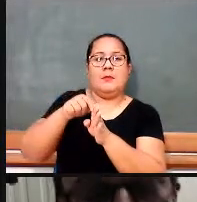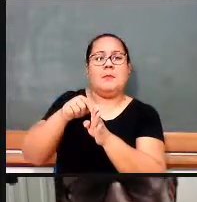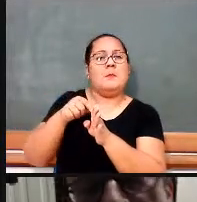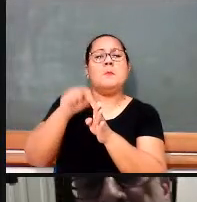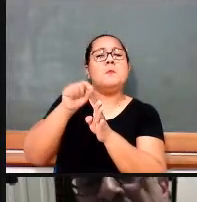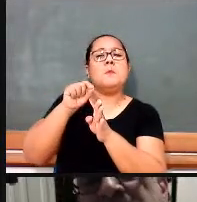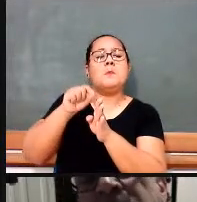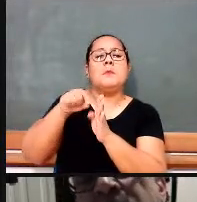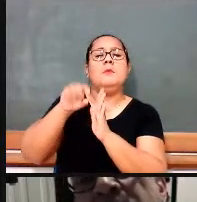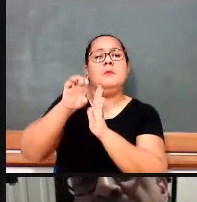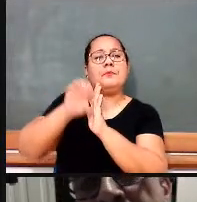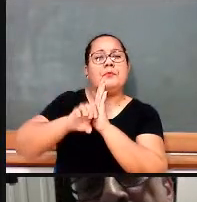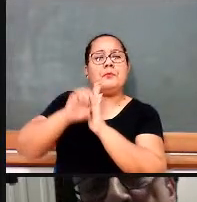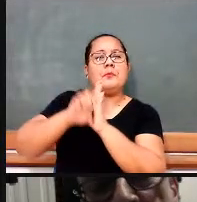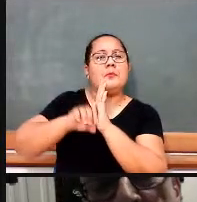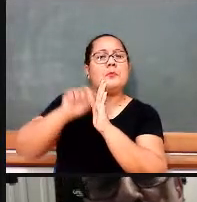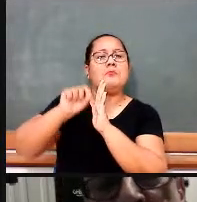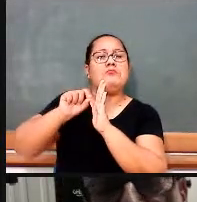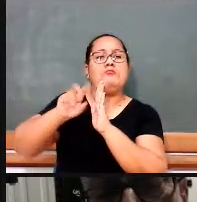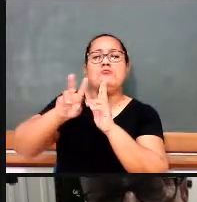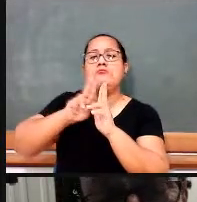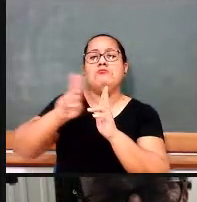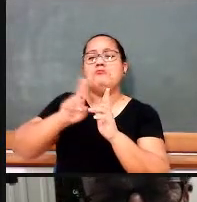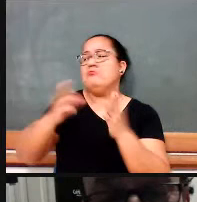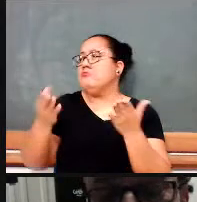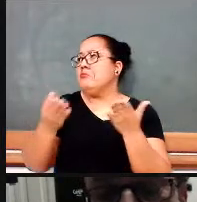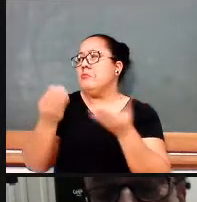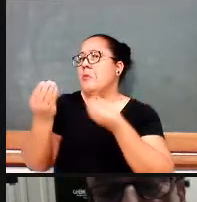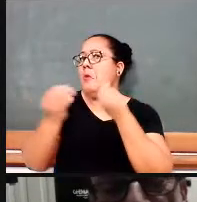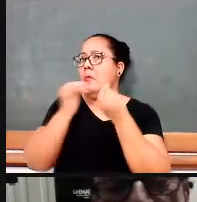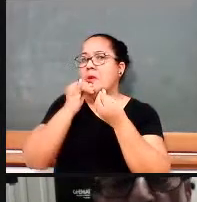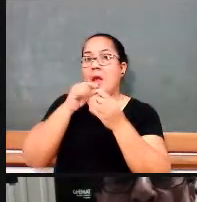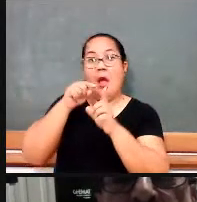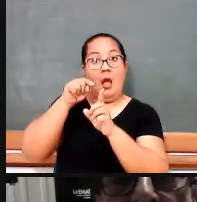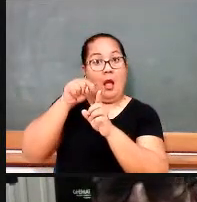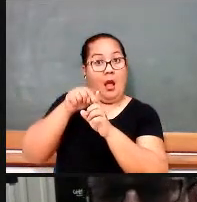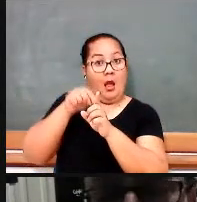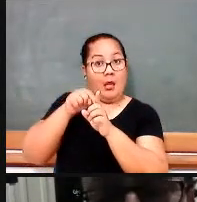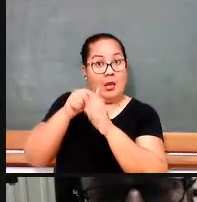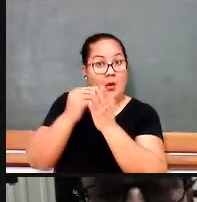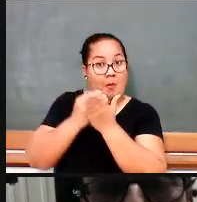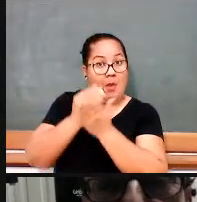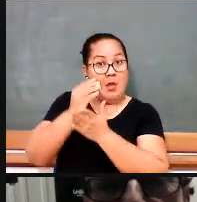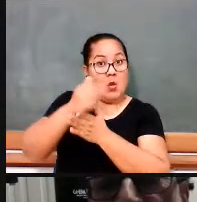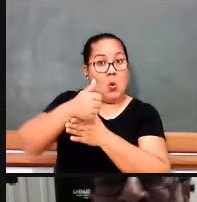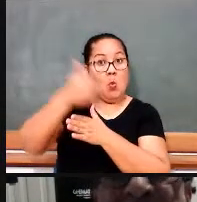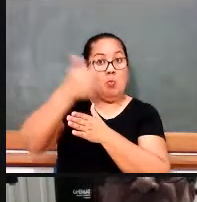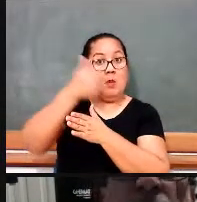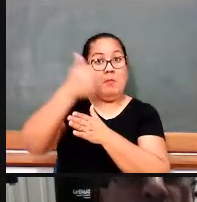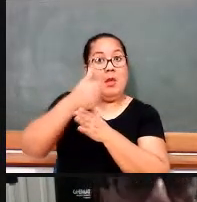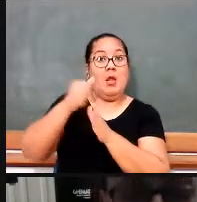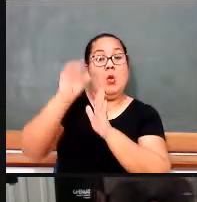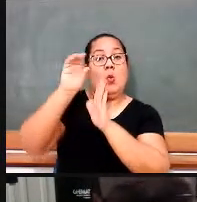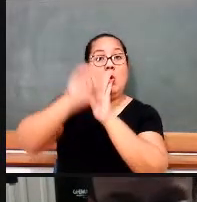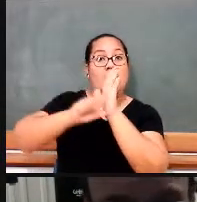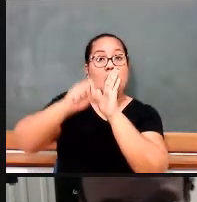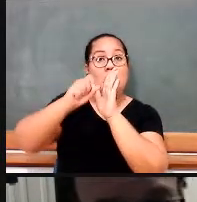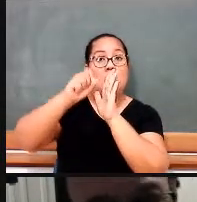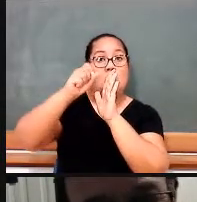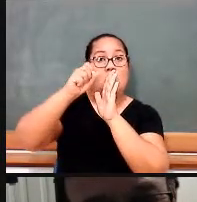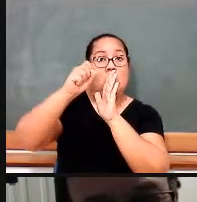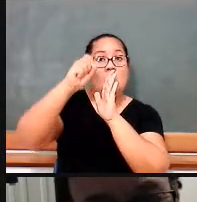1930 vão ser os anos onde vai aparecer o primeiro currículo nacional.